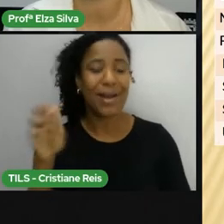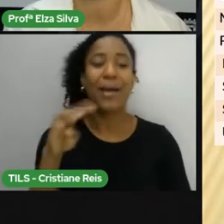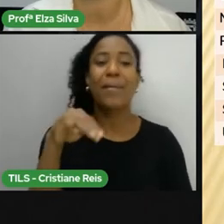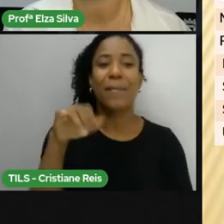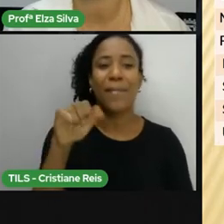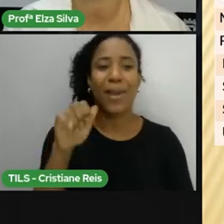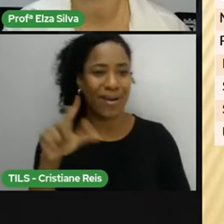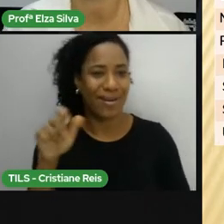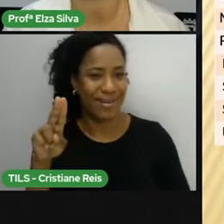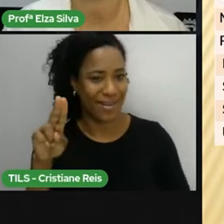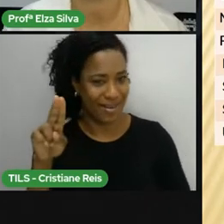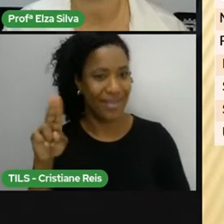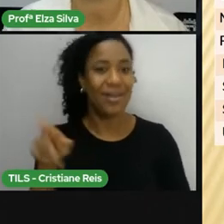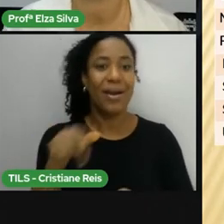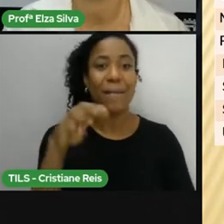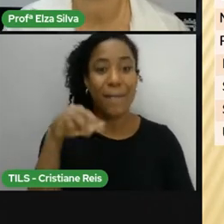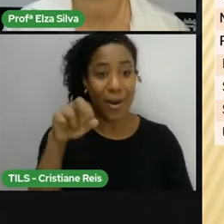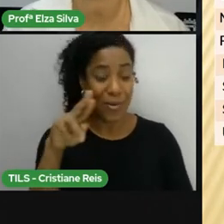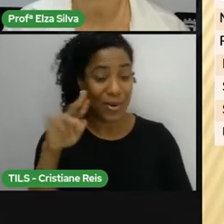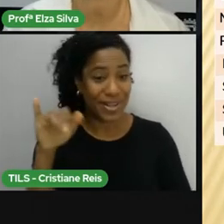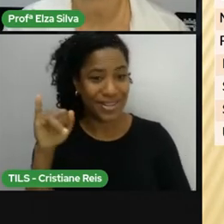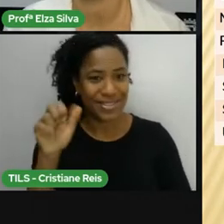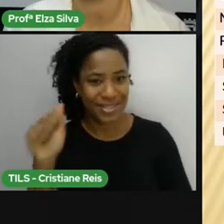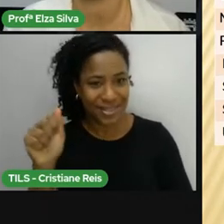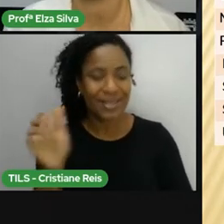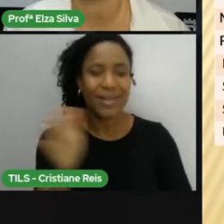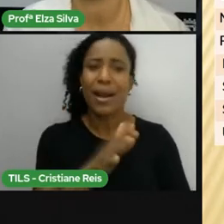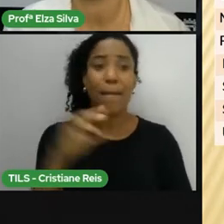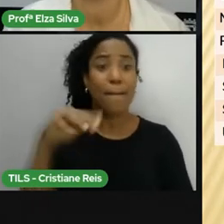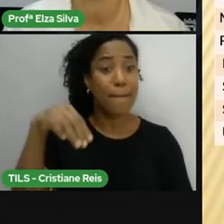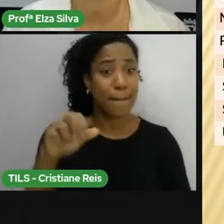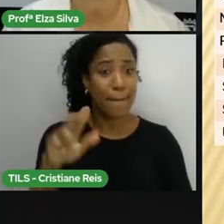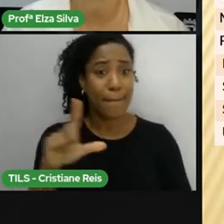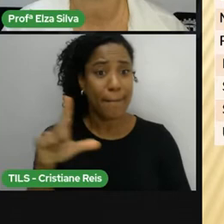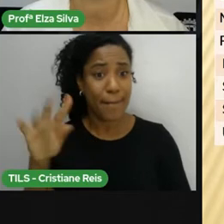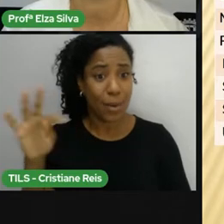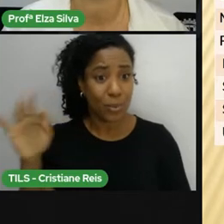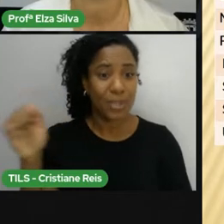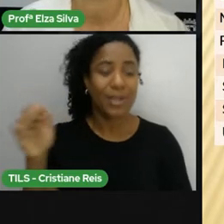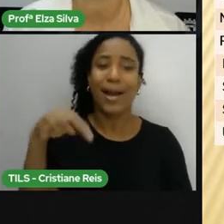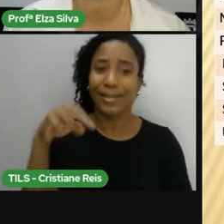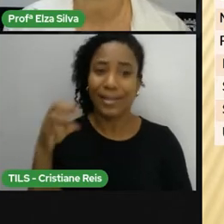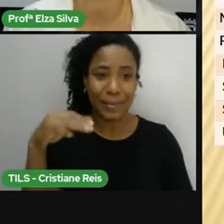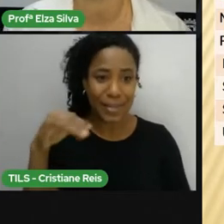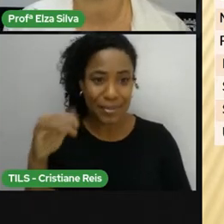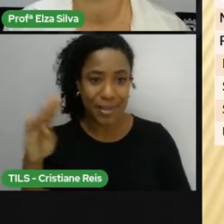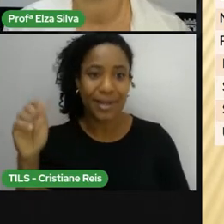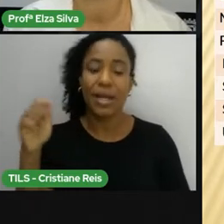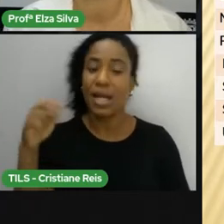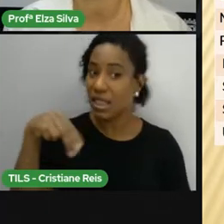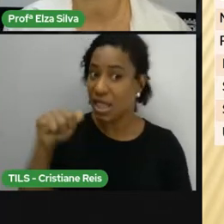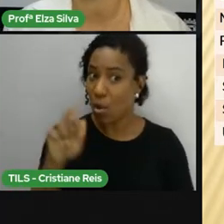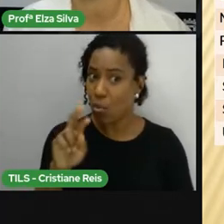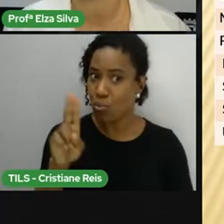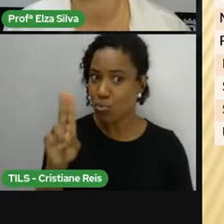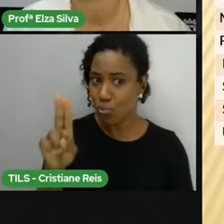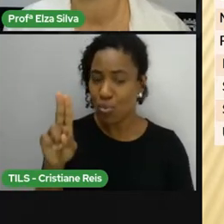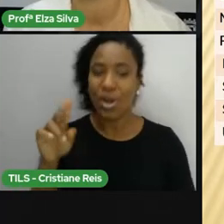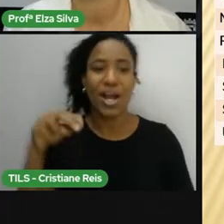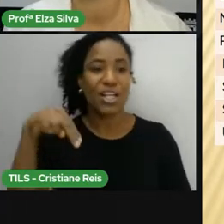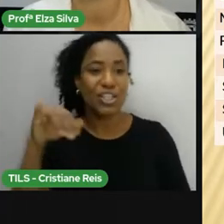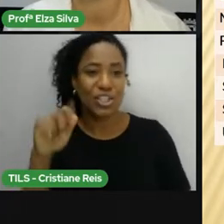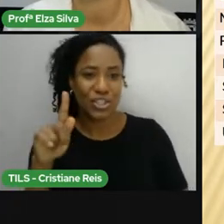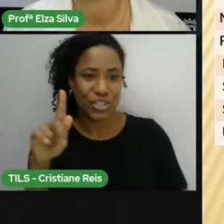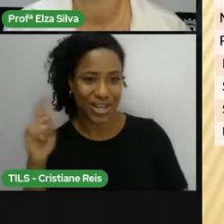Malta Maurícia Micronésia Namíbia Nauru Nigéria